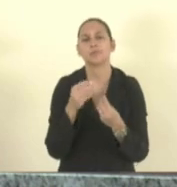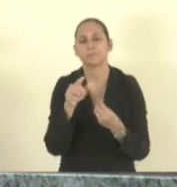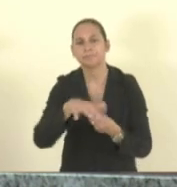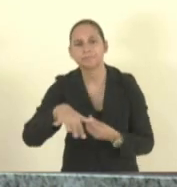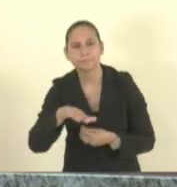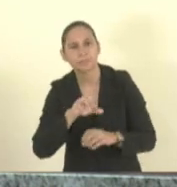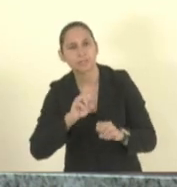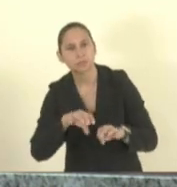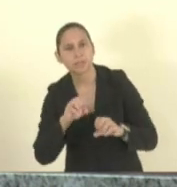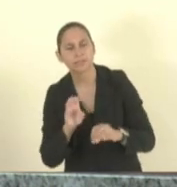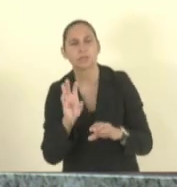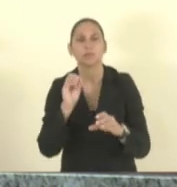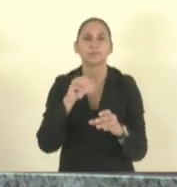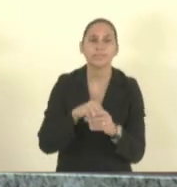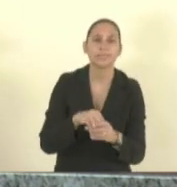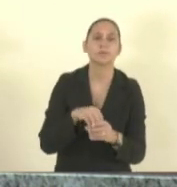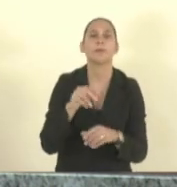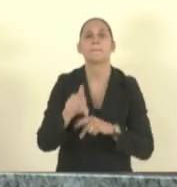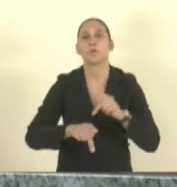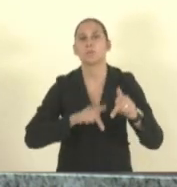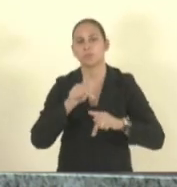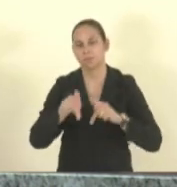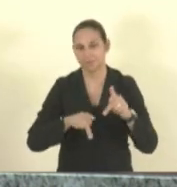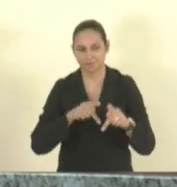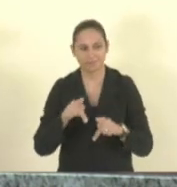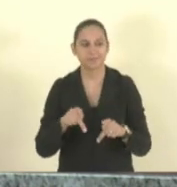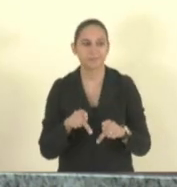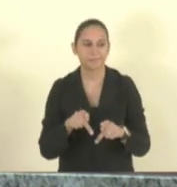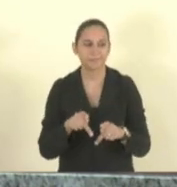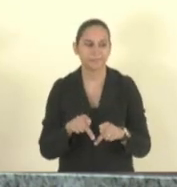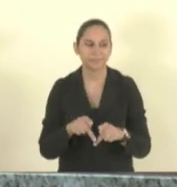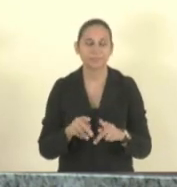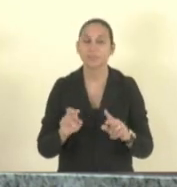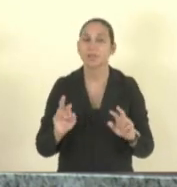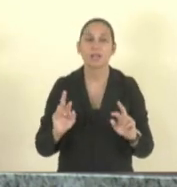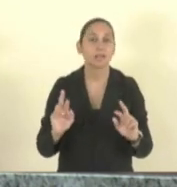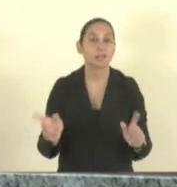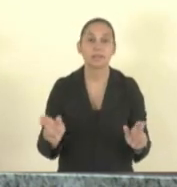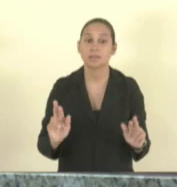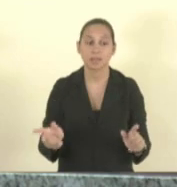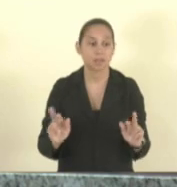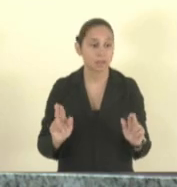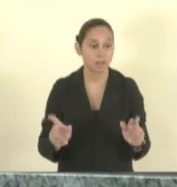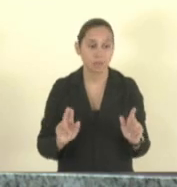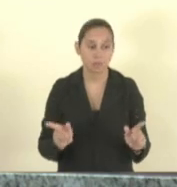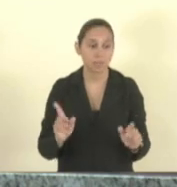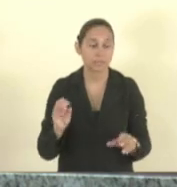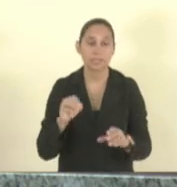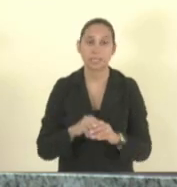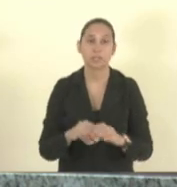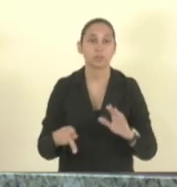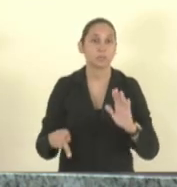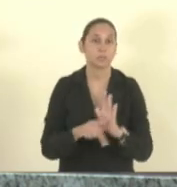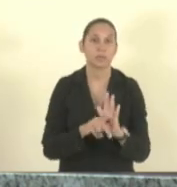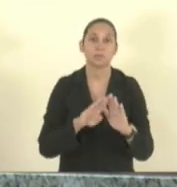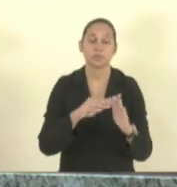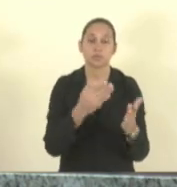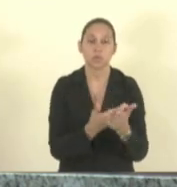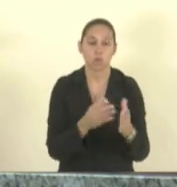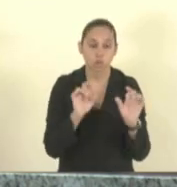se dá no meio da sociedade não é simplesmente é dentro da escola então